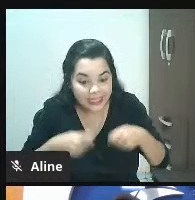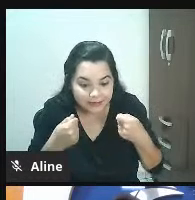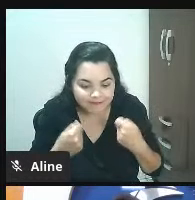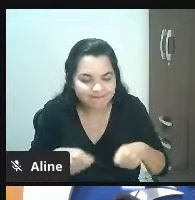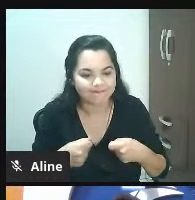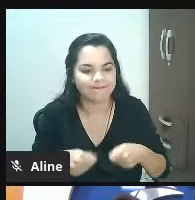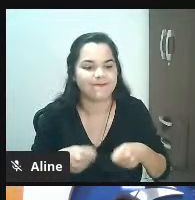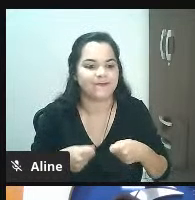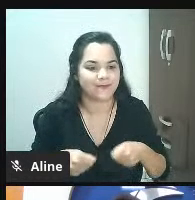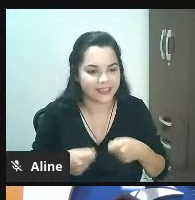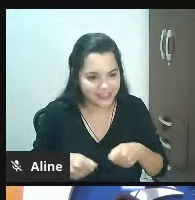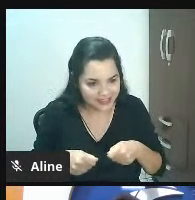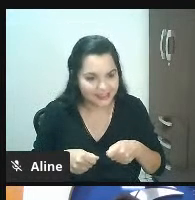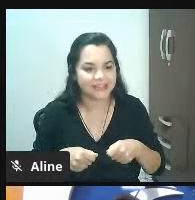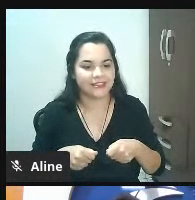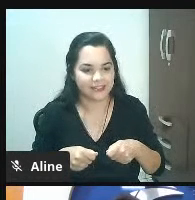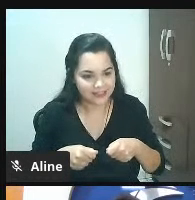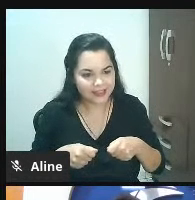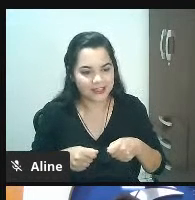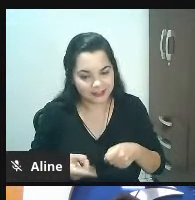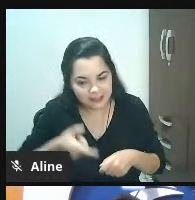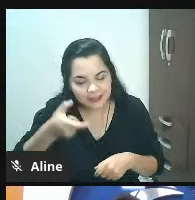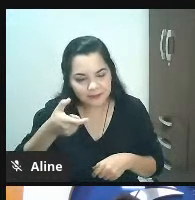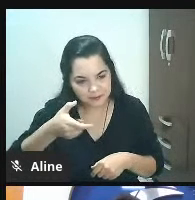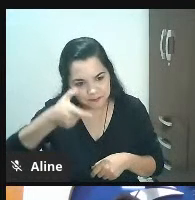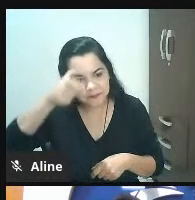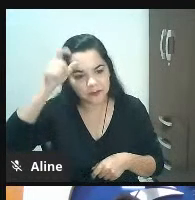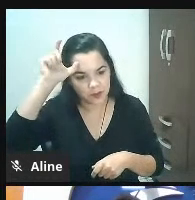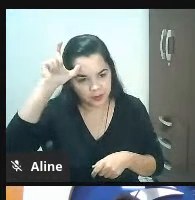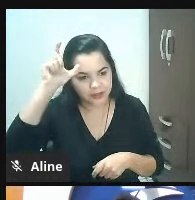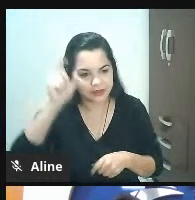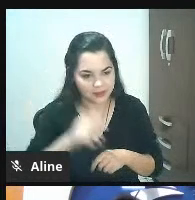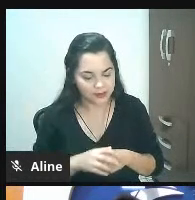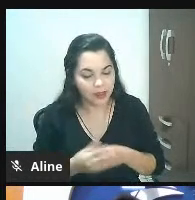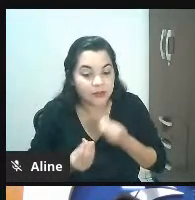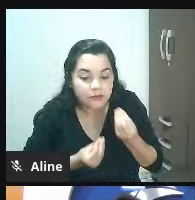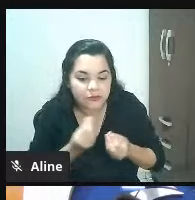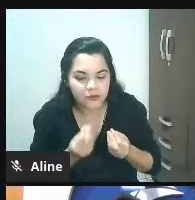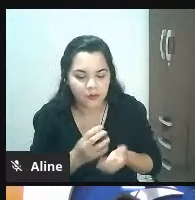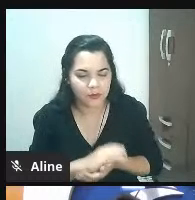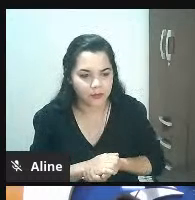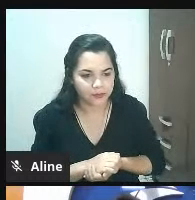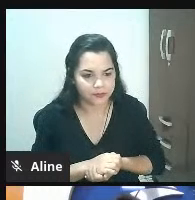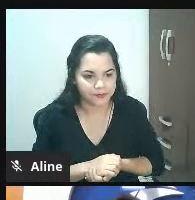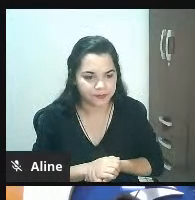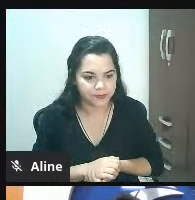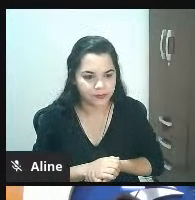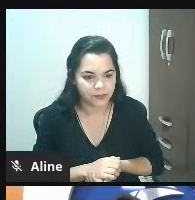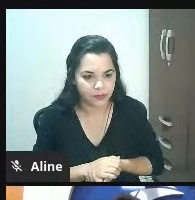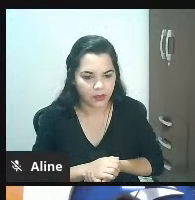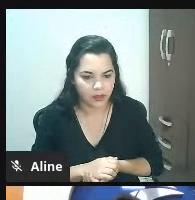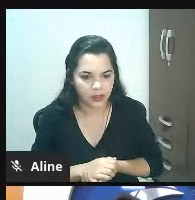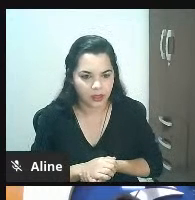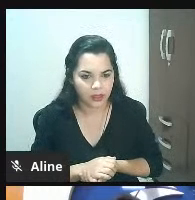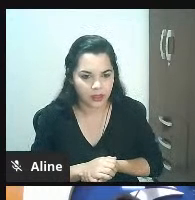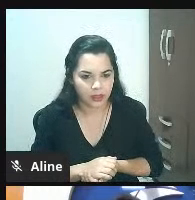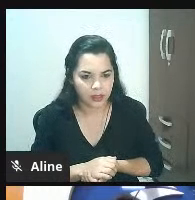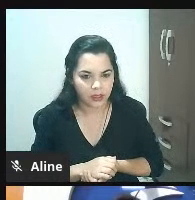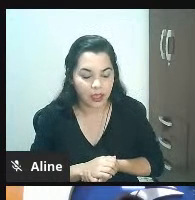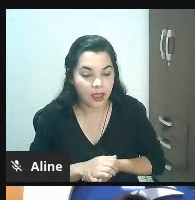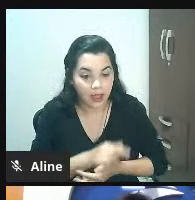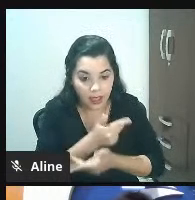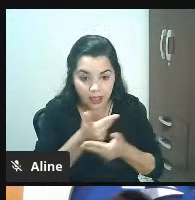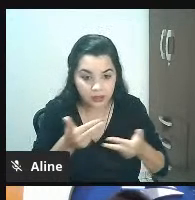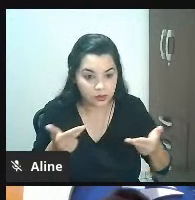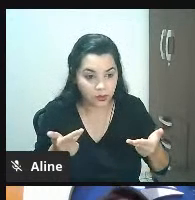Quer dizer, a gente precisa ter consciência para onde a gente está indo. Então, o William Thompson escreve assim, aquilo que não se pode